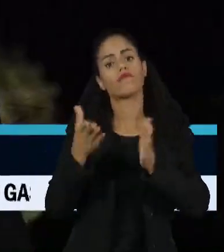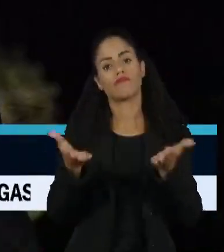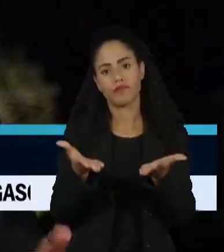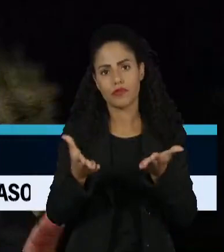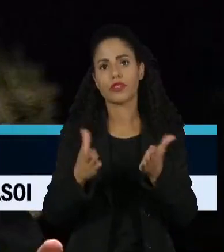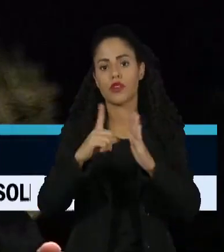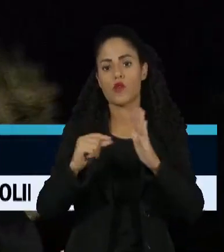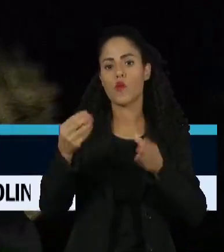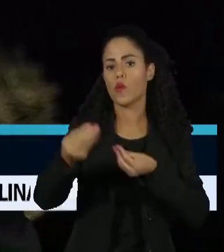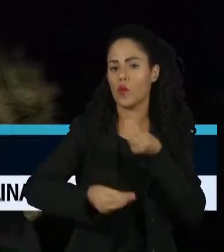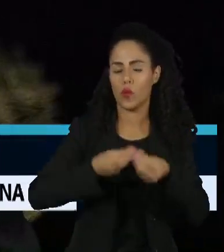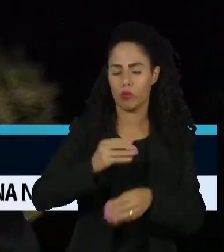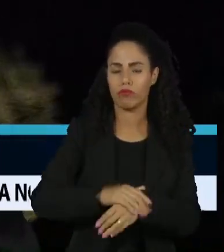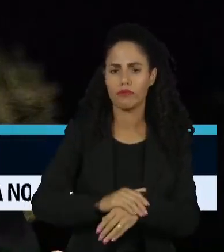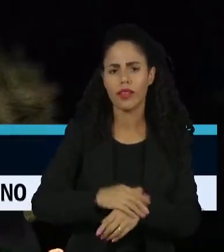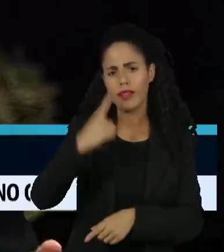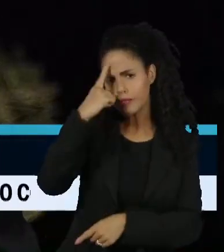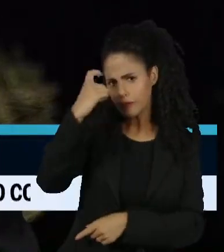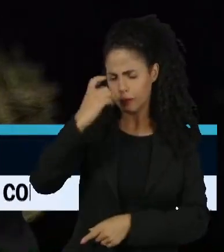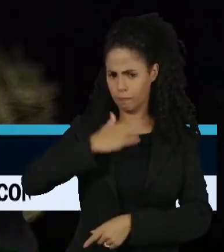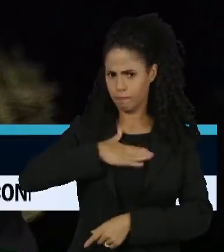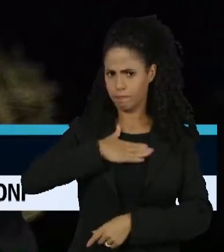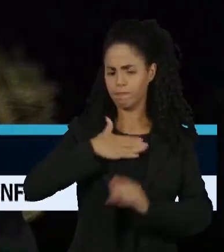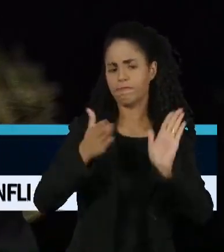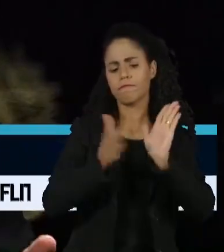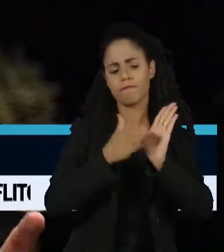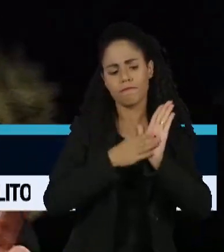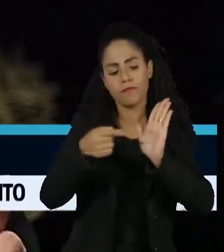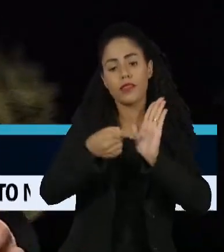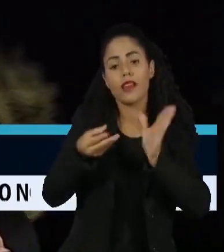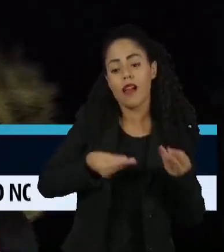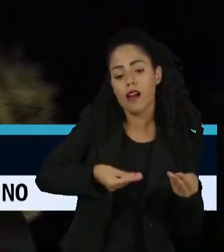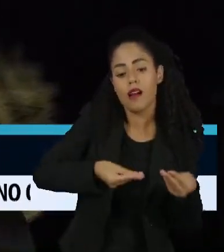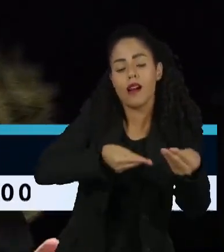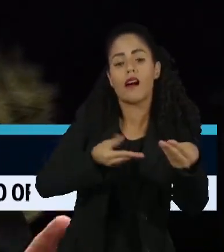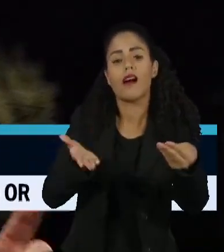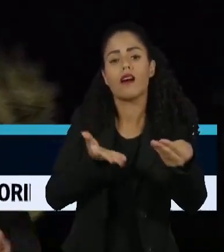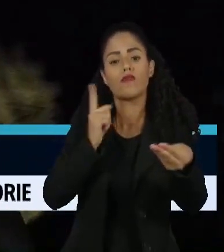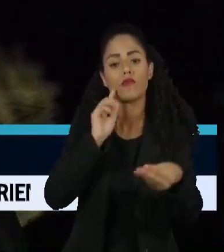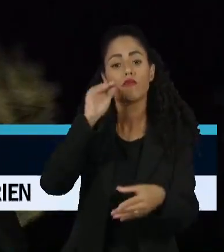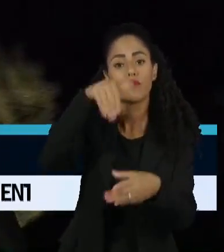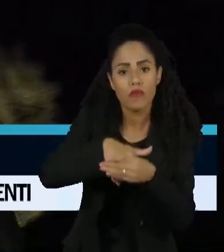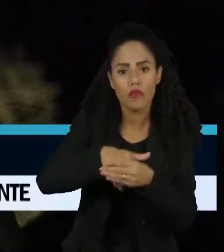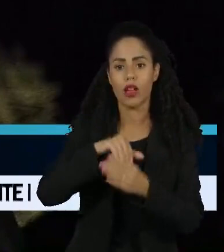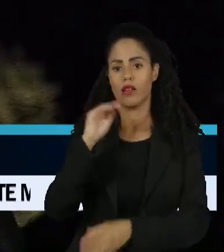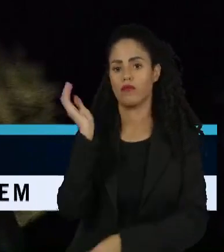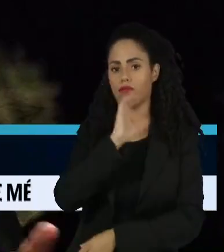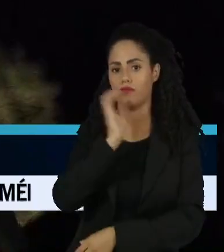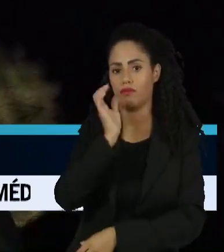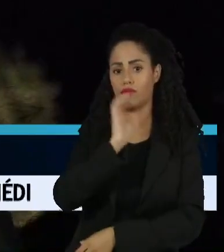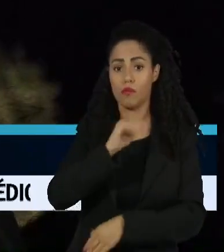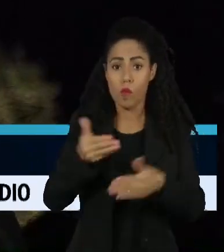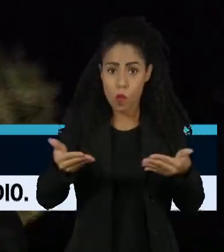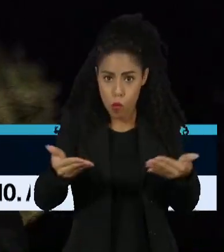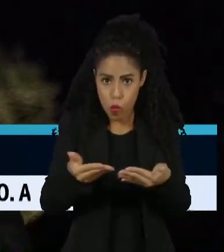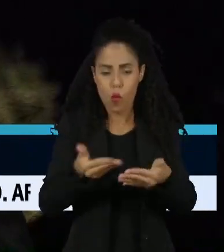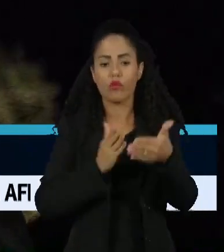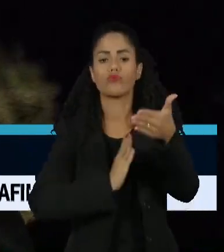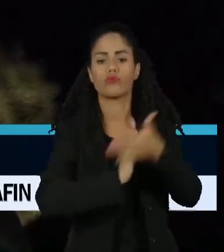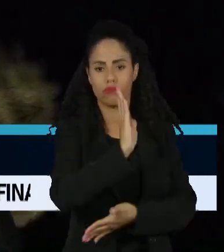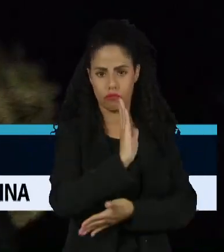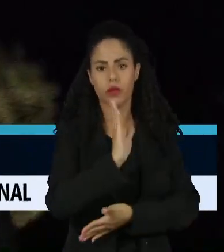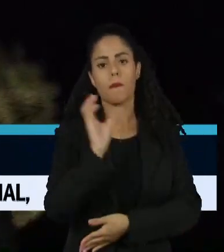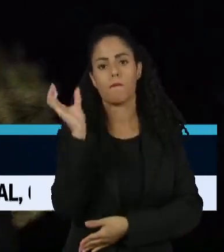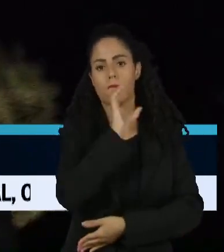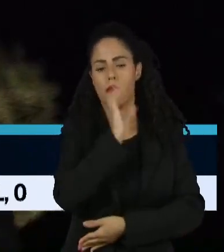A ideia e a proposta que eu vou fazer ao plenário agora é de votarmos a urgência na data de hoje, sendo aprovada a